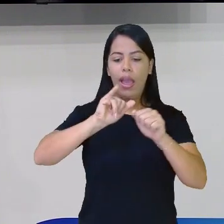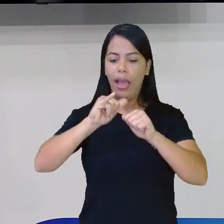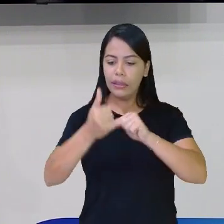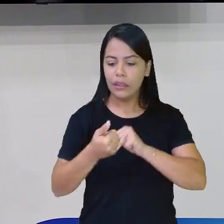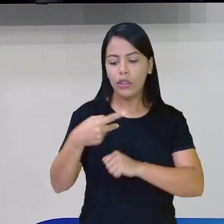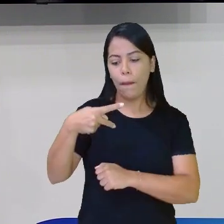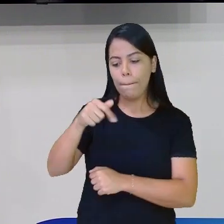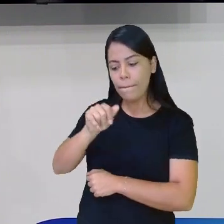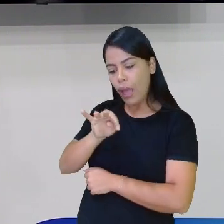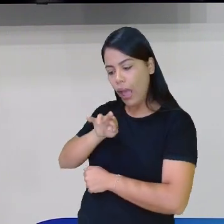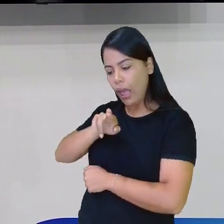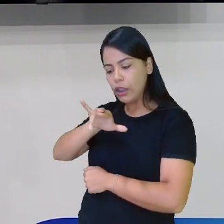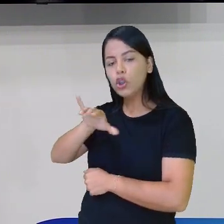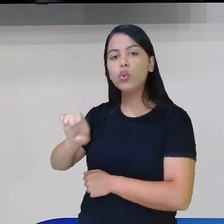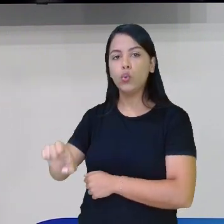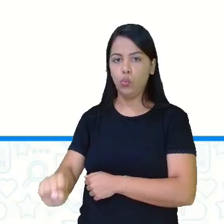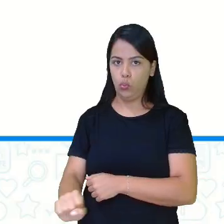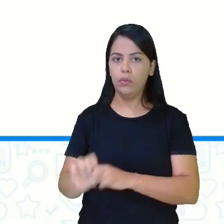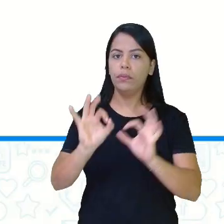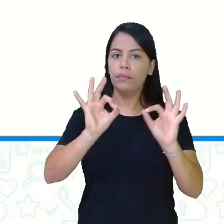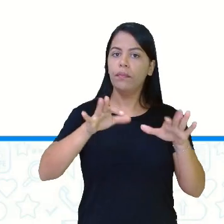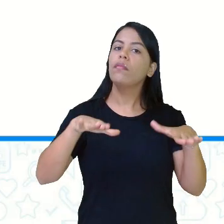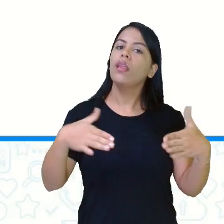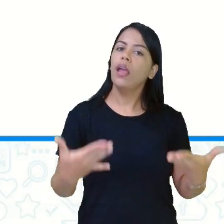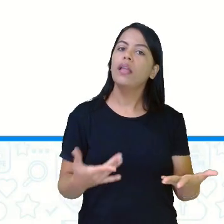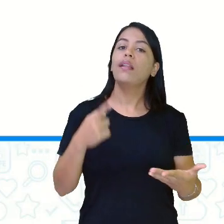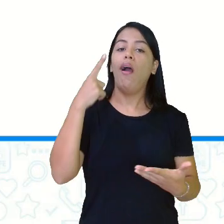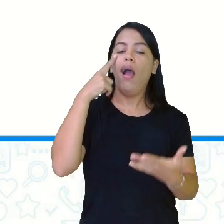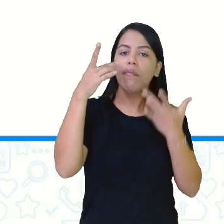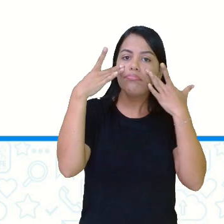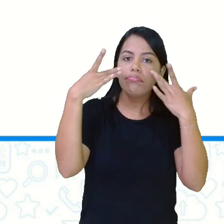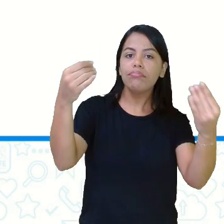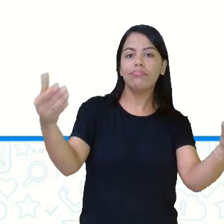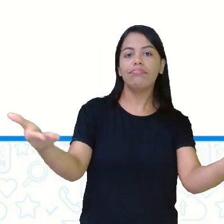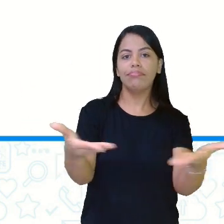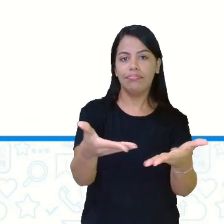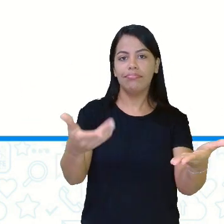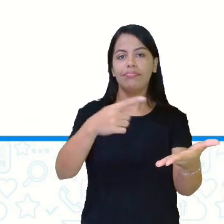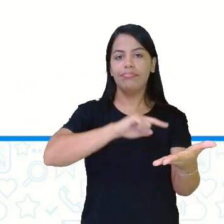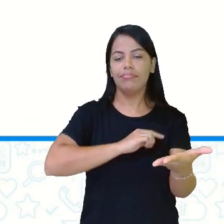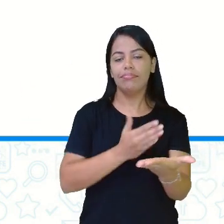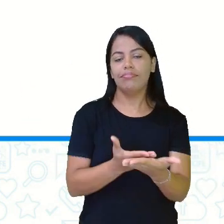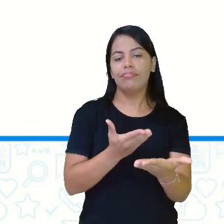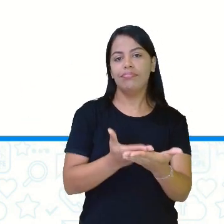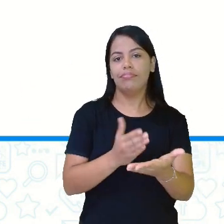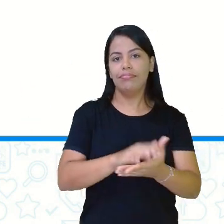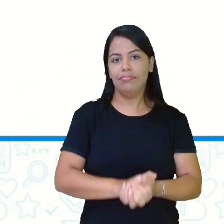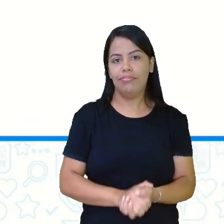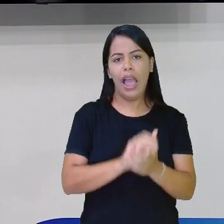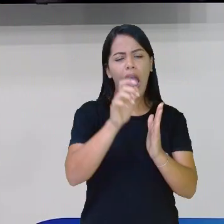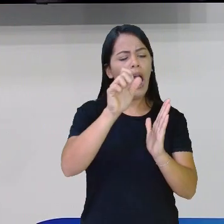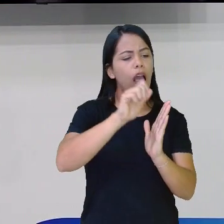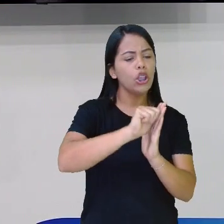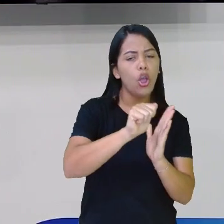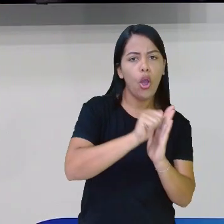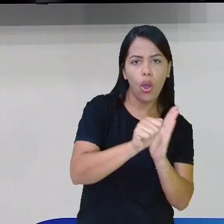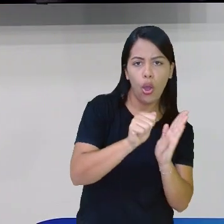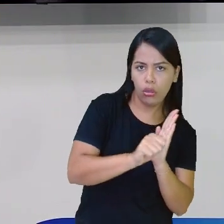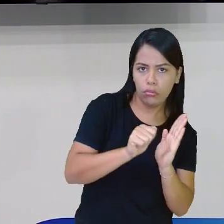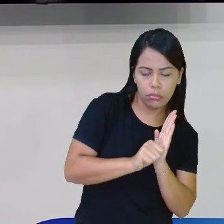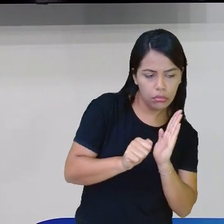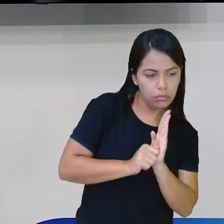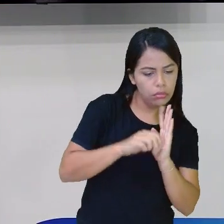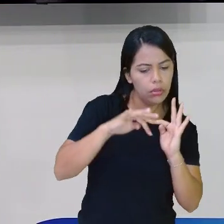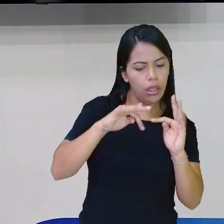adjetivo pátrios. Então, fica aí ligadinho, prestando bem atenção, anotando tudo para você não